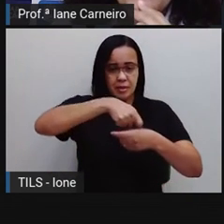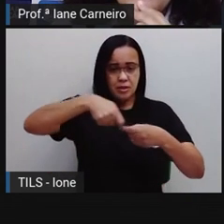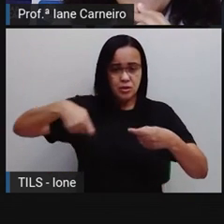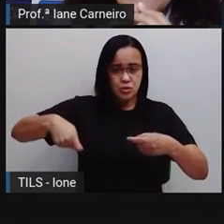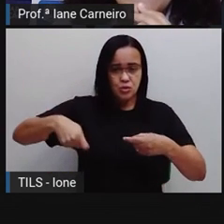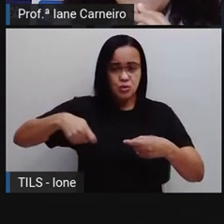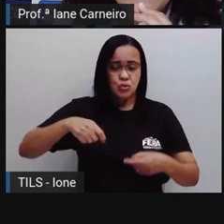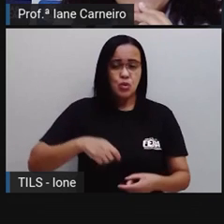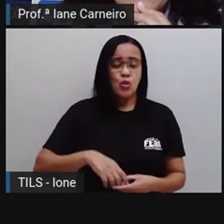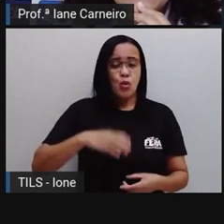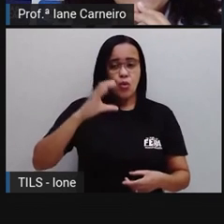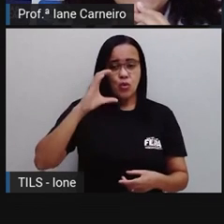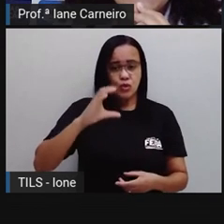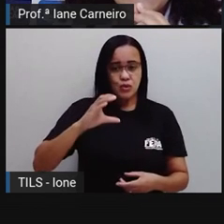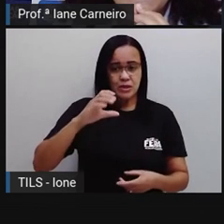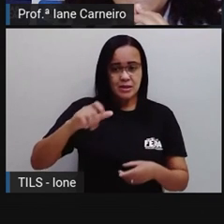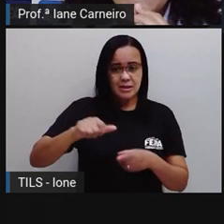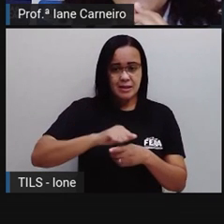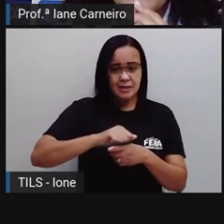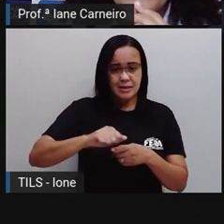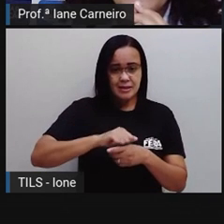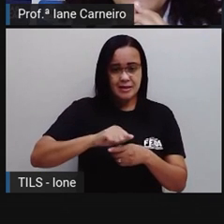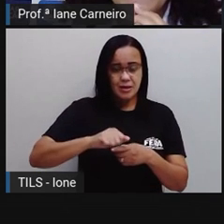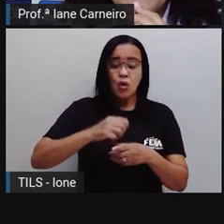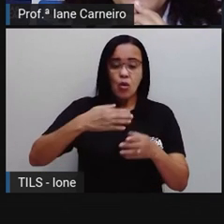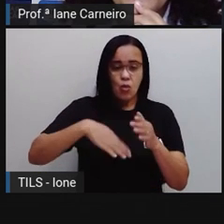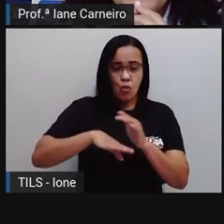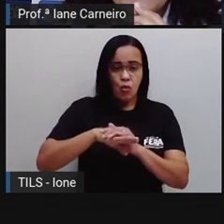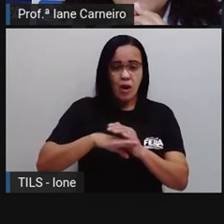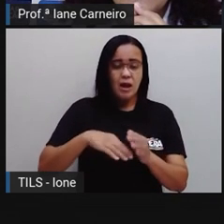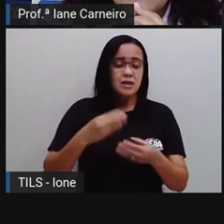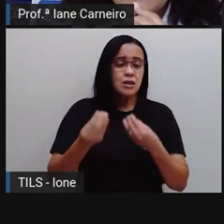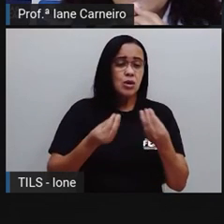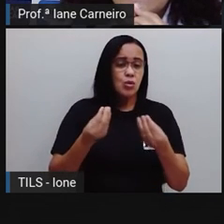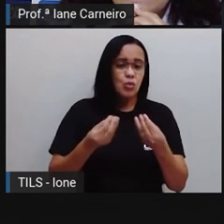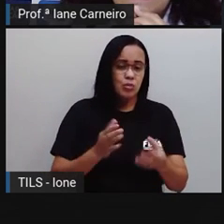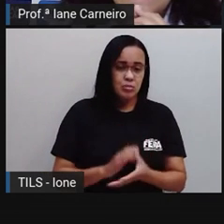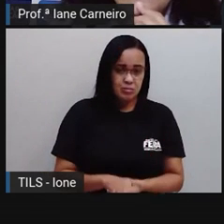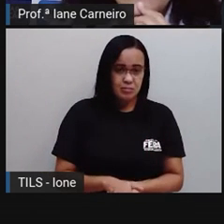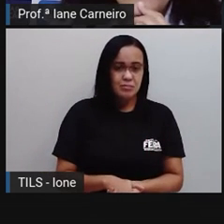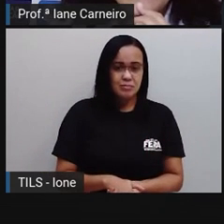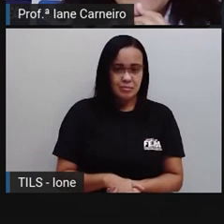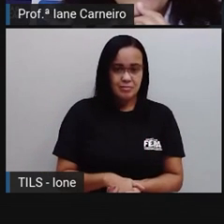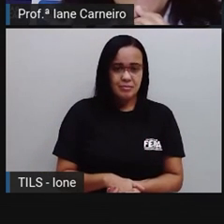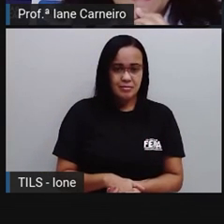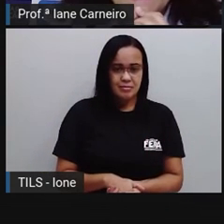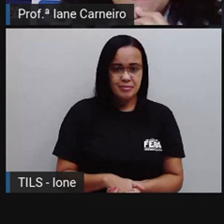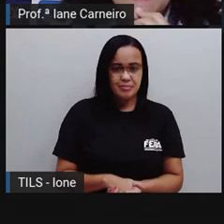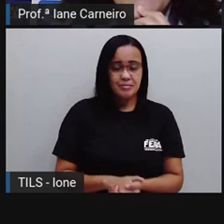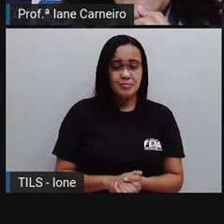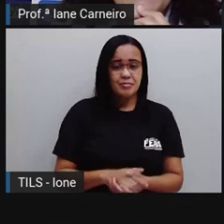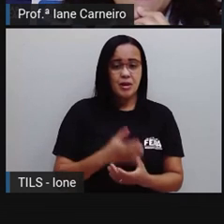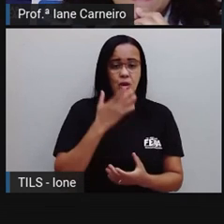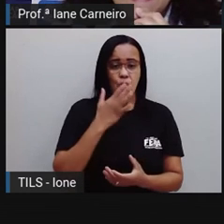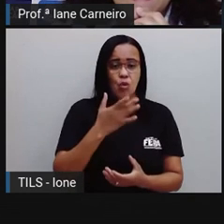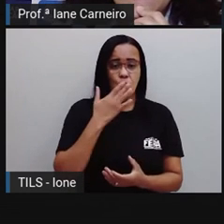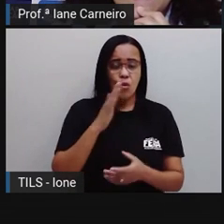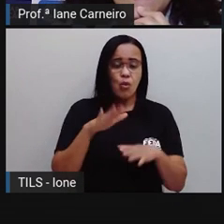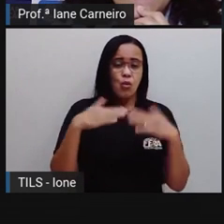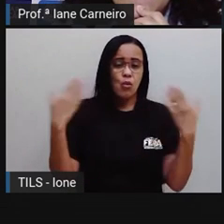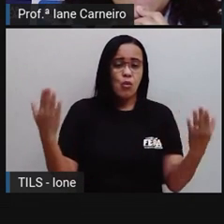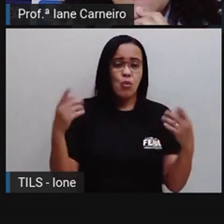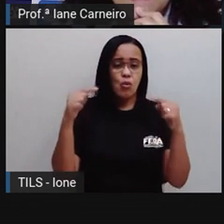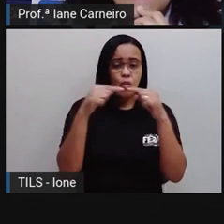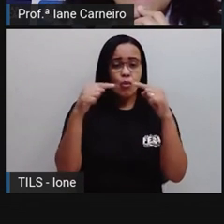Lápis, né? Aqui a letra Lê. Muito bem. Aqui agora, que cor é essa? Que a